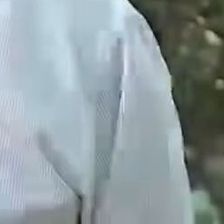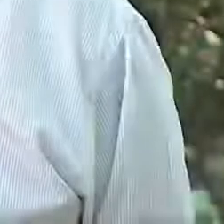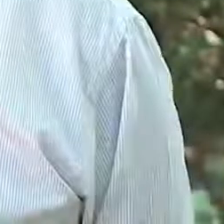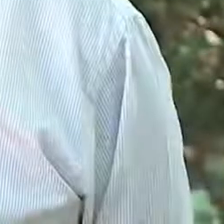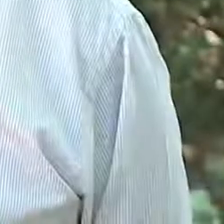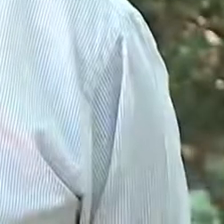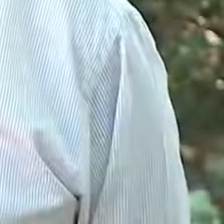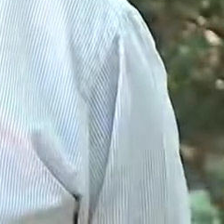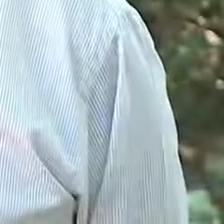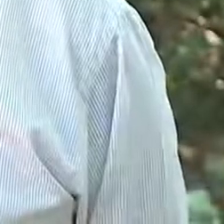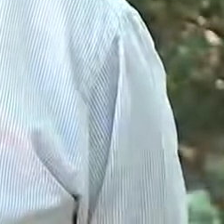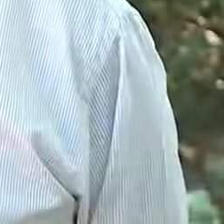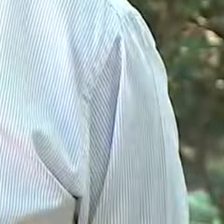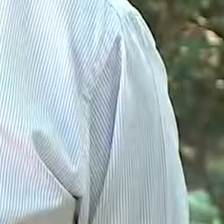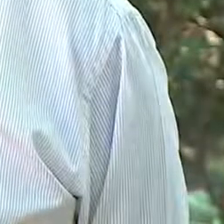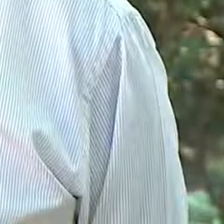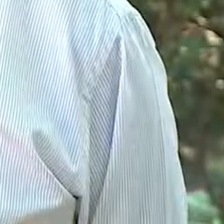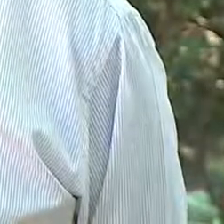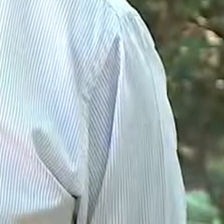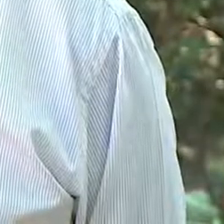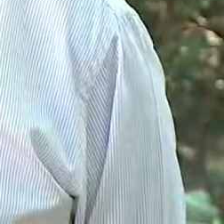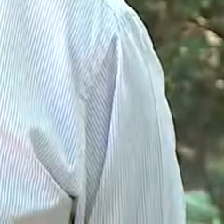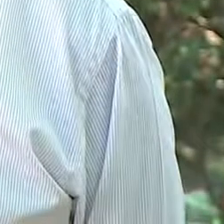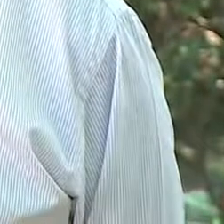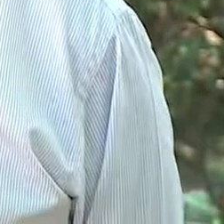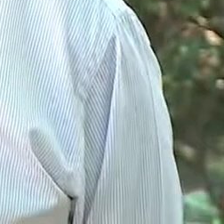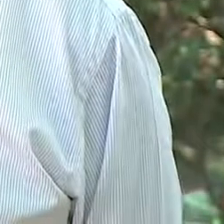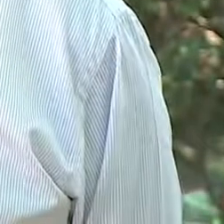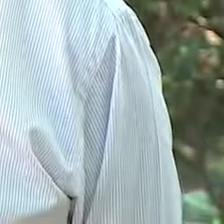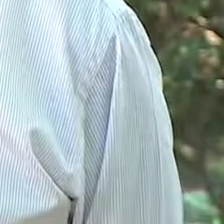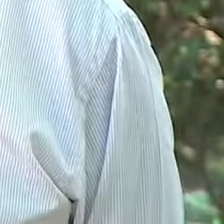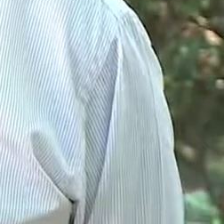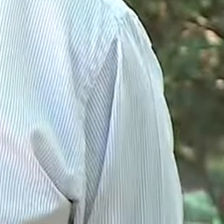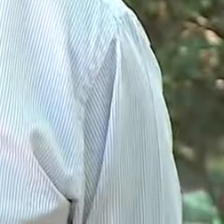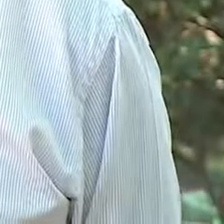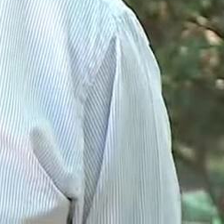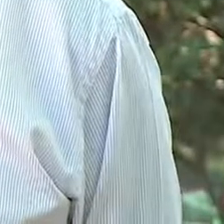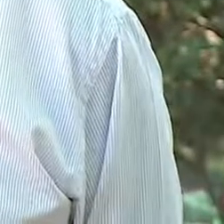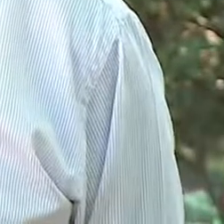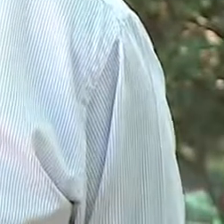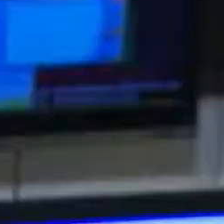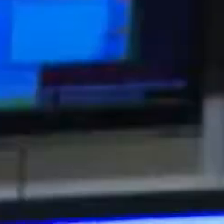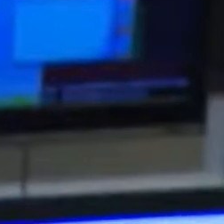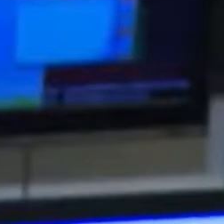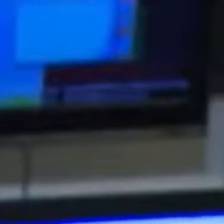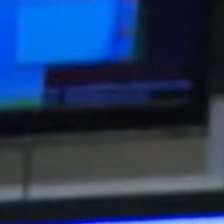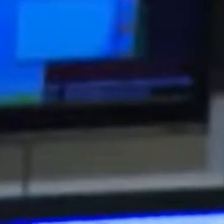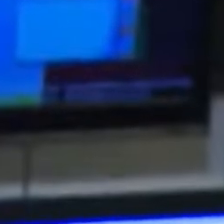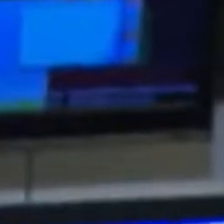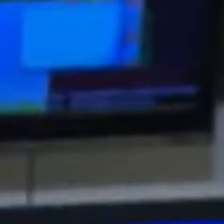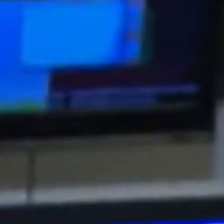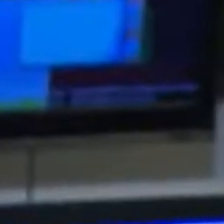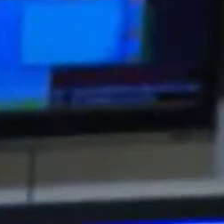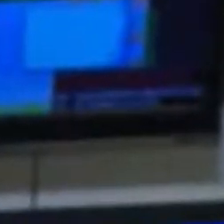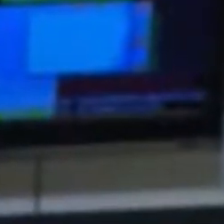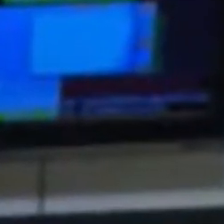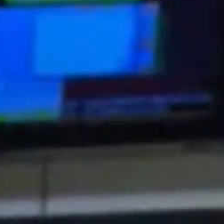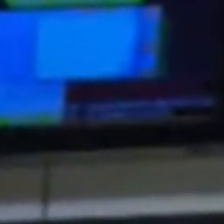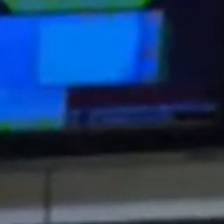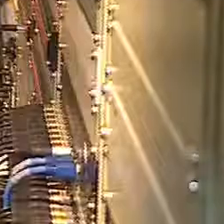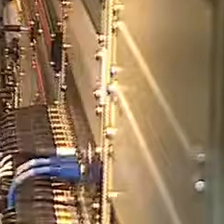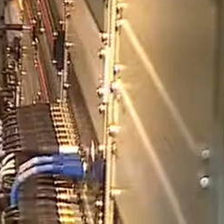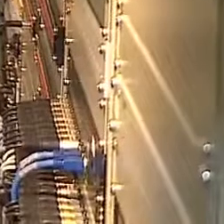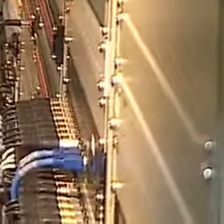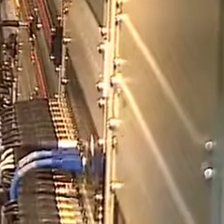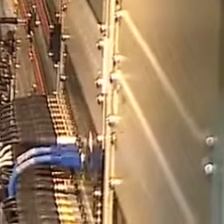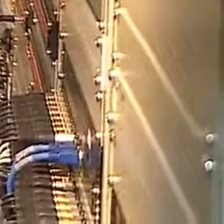Quando eu cheguei aqui na TV Brasil Central, o prédio ainda estava em fase conclusiva. Em 84, eu direto já.